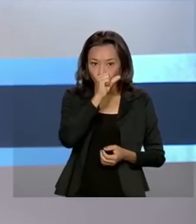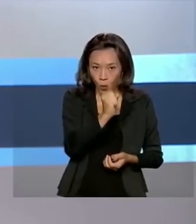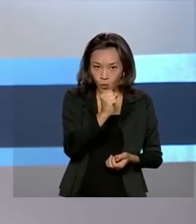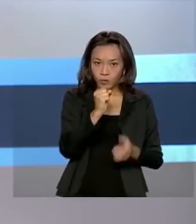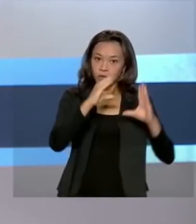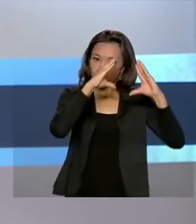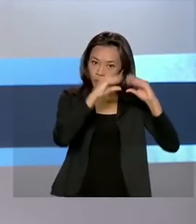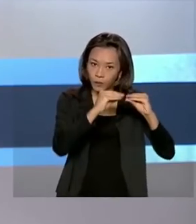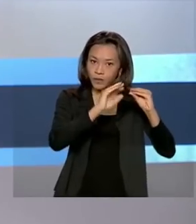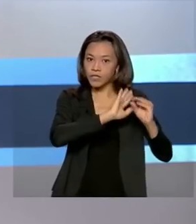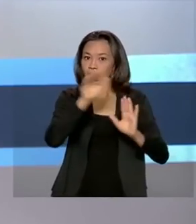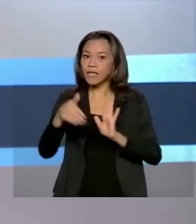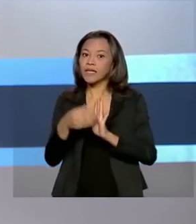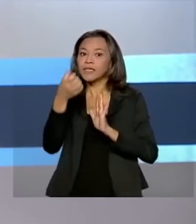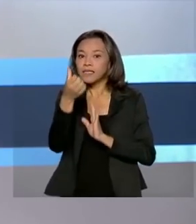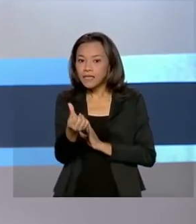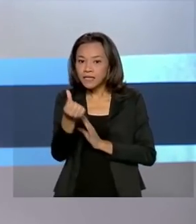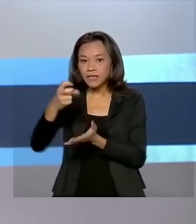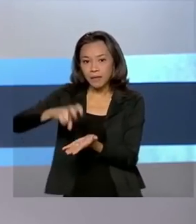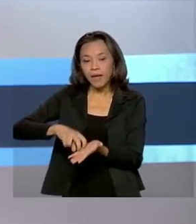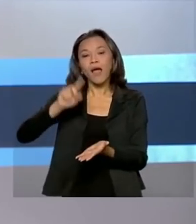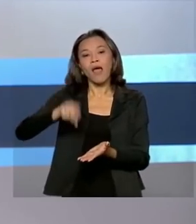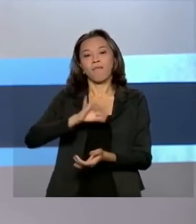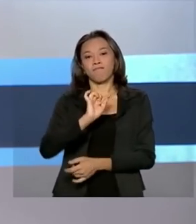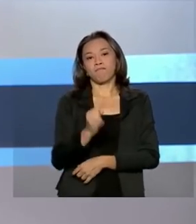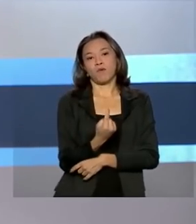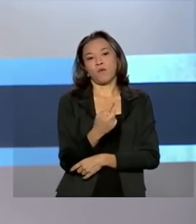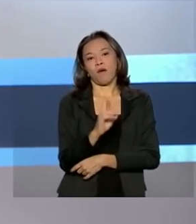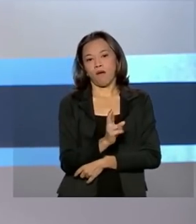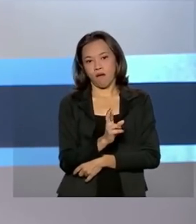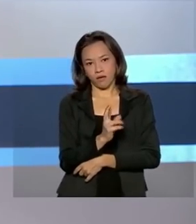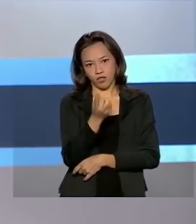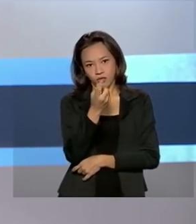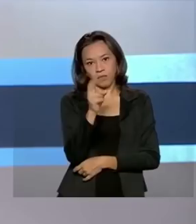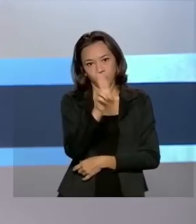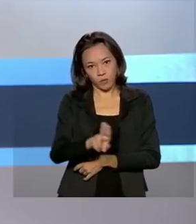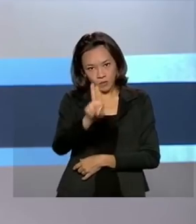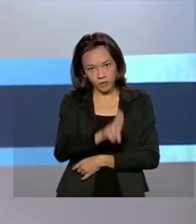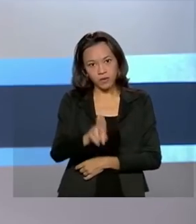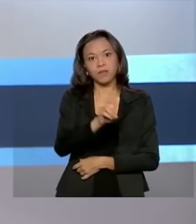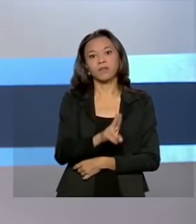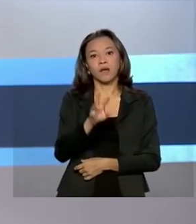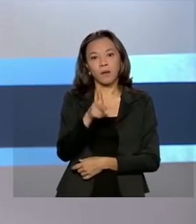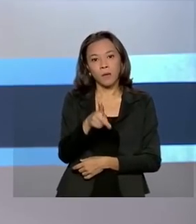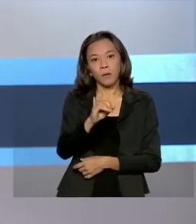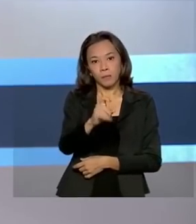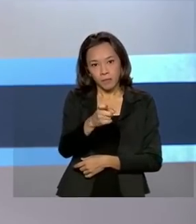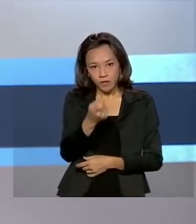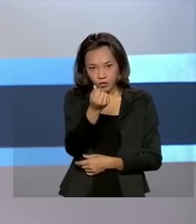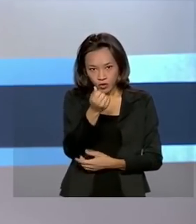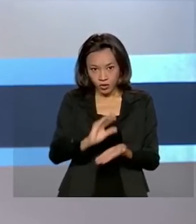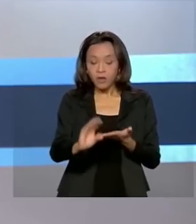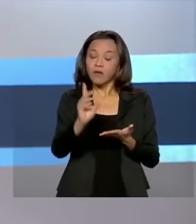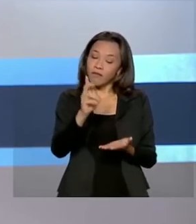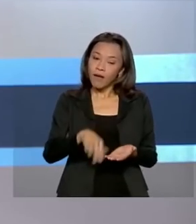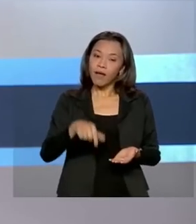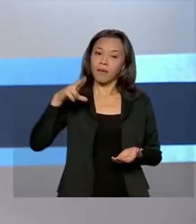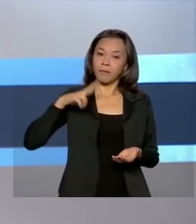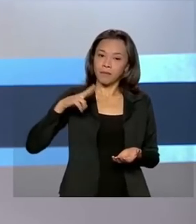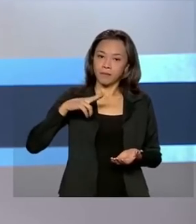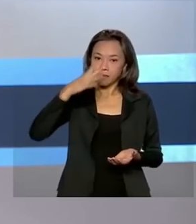6 da manhã será de mil reais. A medida que ainda não tem prazo para entrar em vigor, vale para pessoas físicas e também